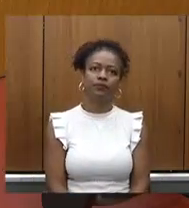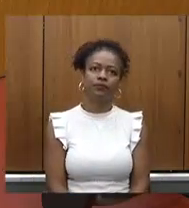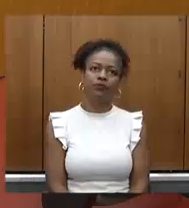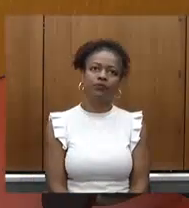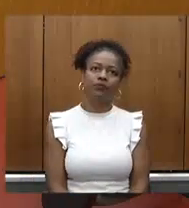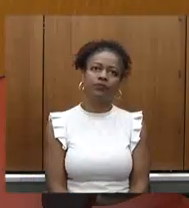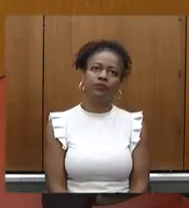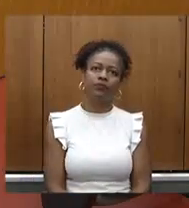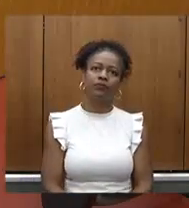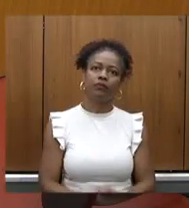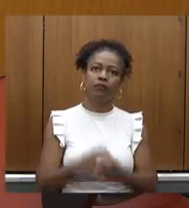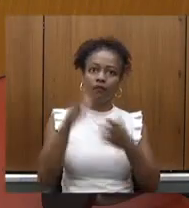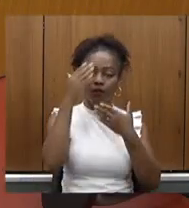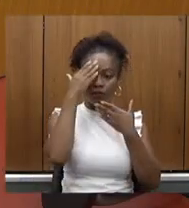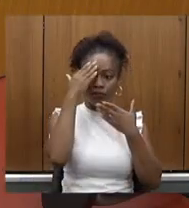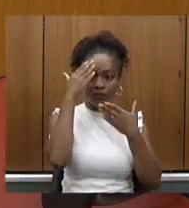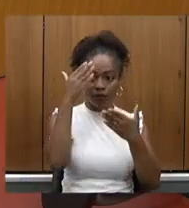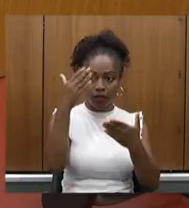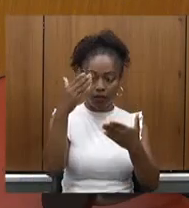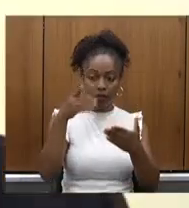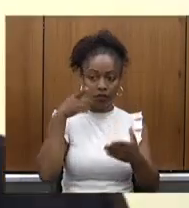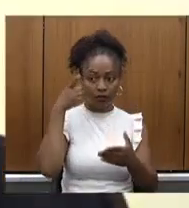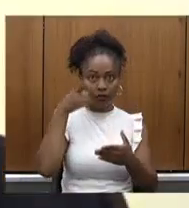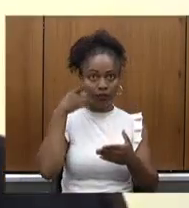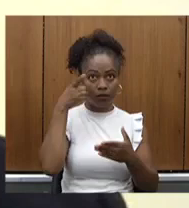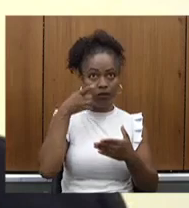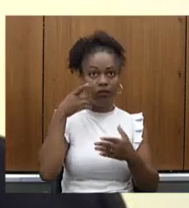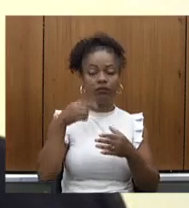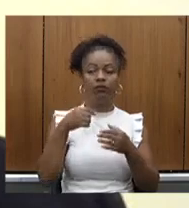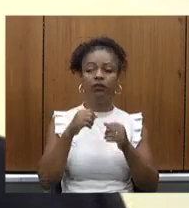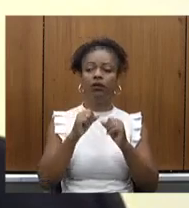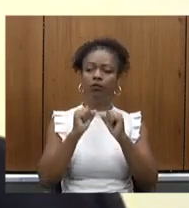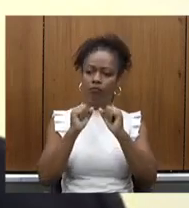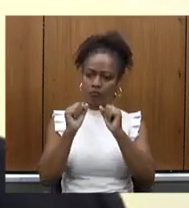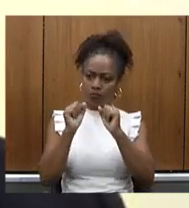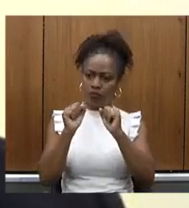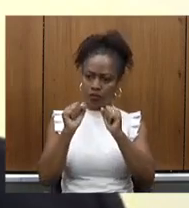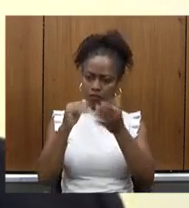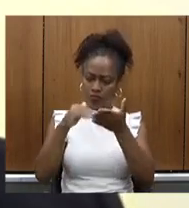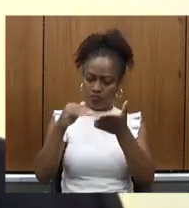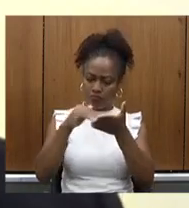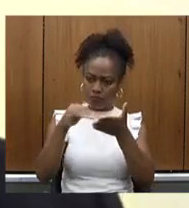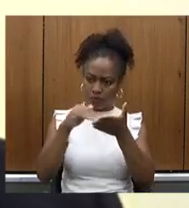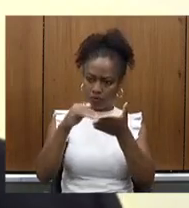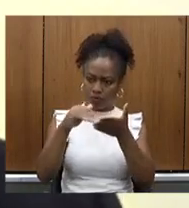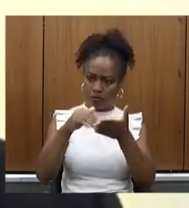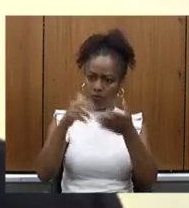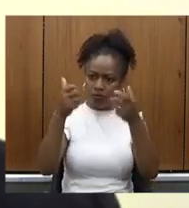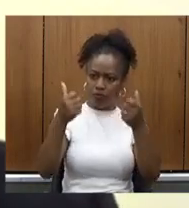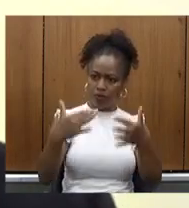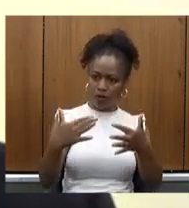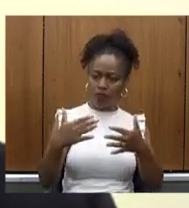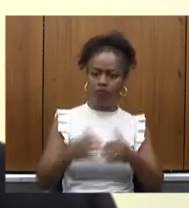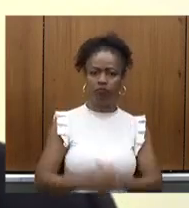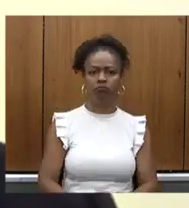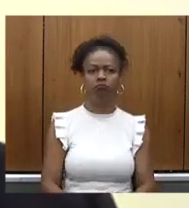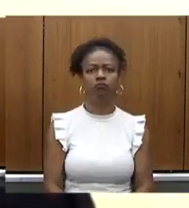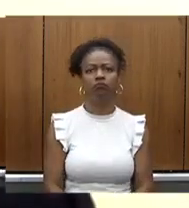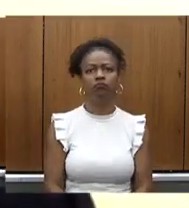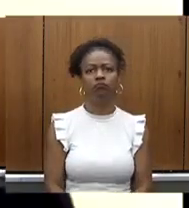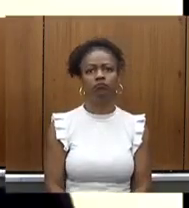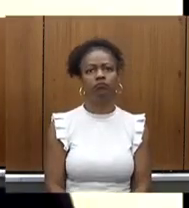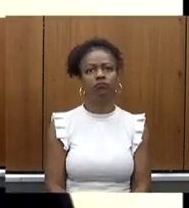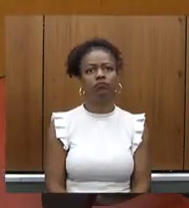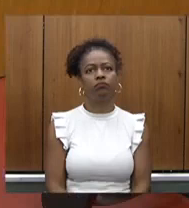obrigado deputado Arantes pergunto ao secretário se deseja fazer alguma manifestação se seguimos presidente é só